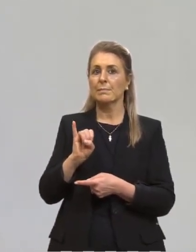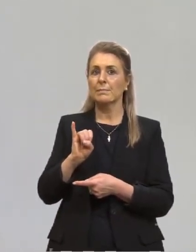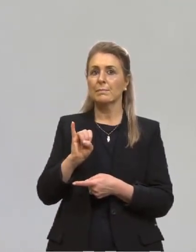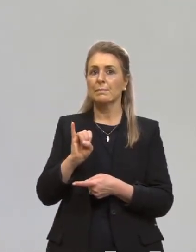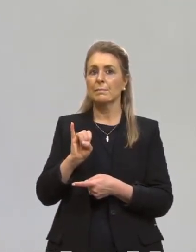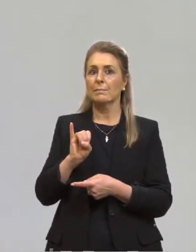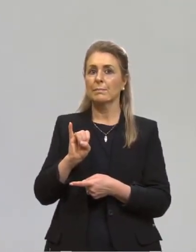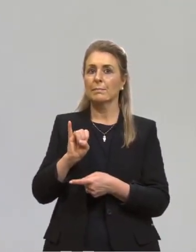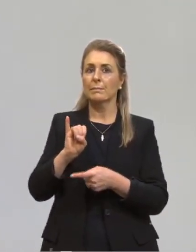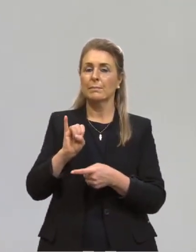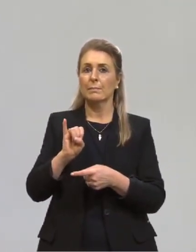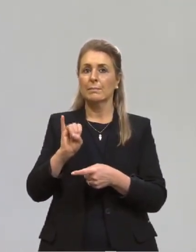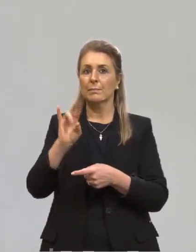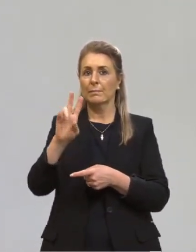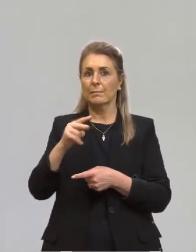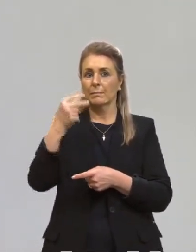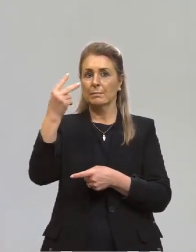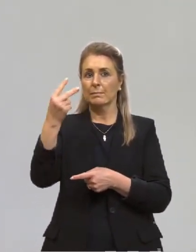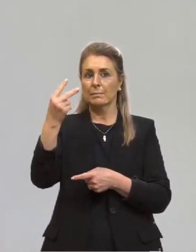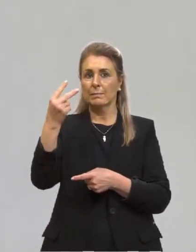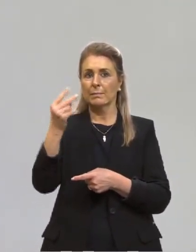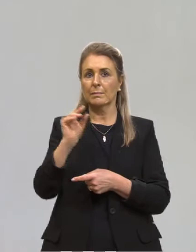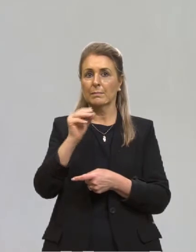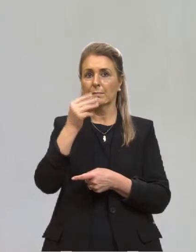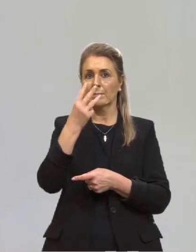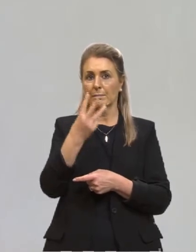essa potência, 300